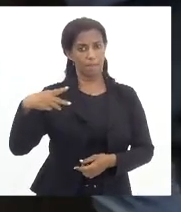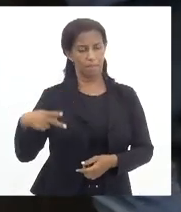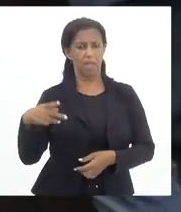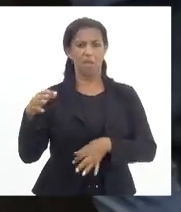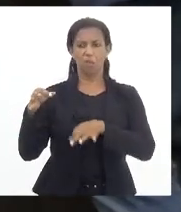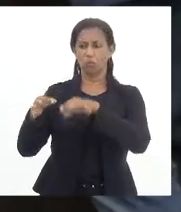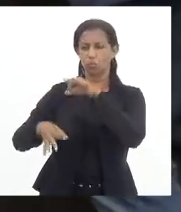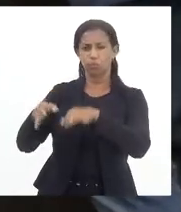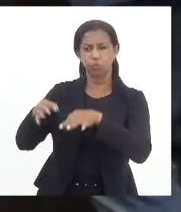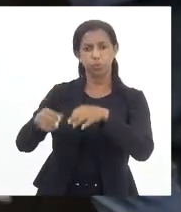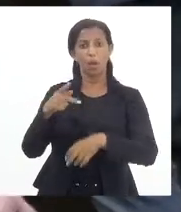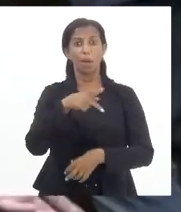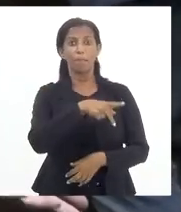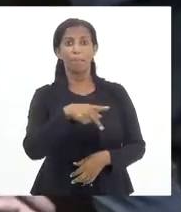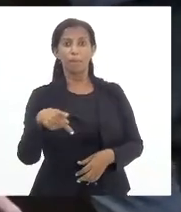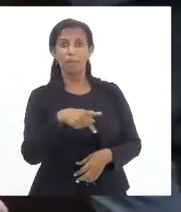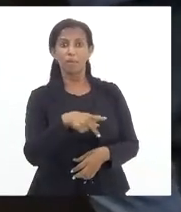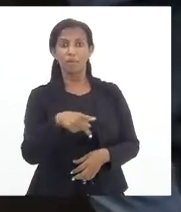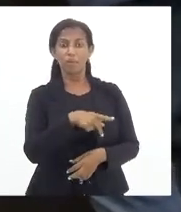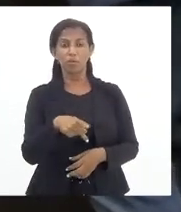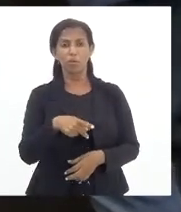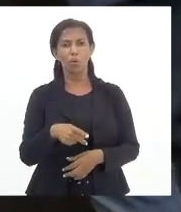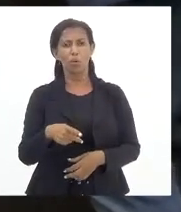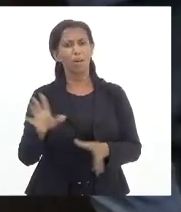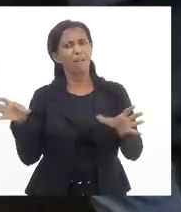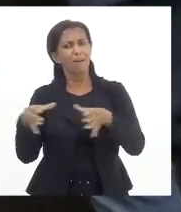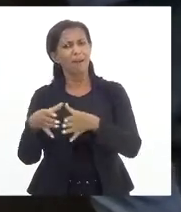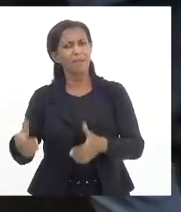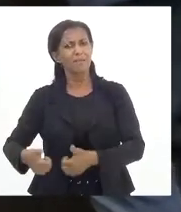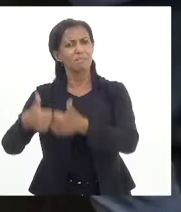Judiciário, os professores, que é classe melhor que professor,